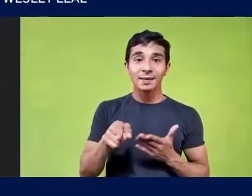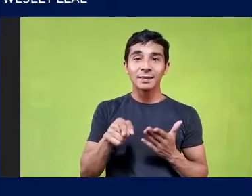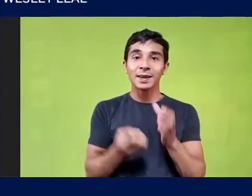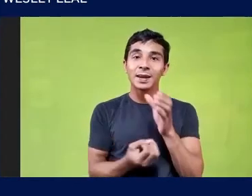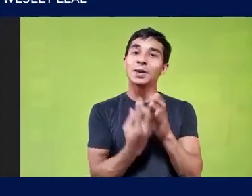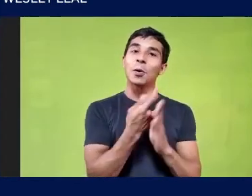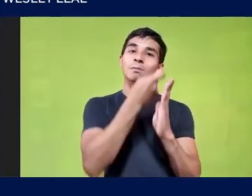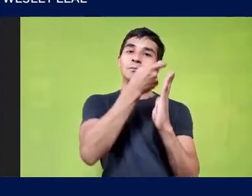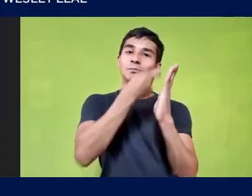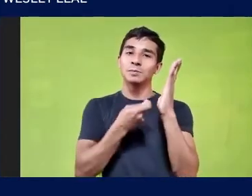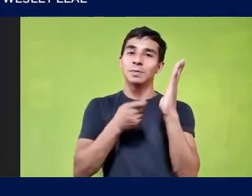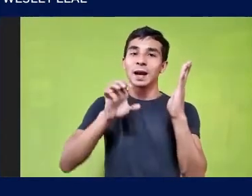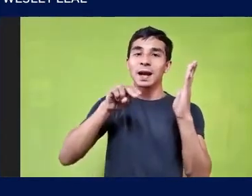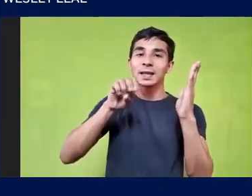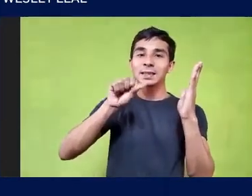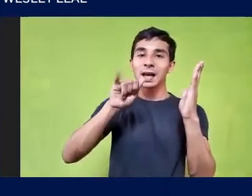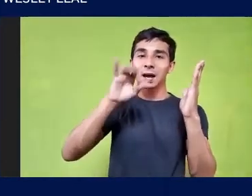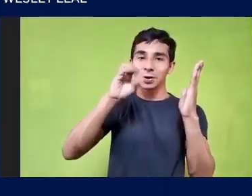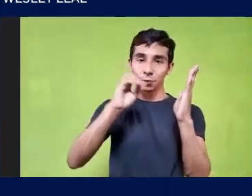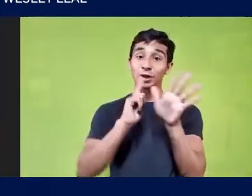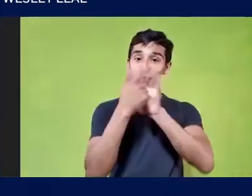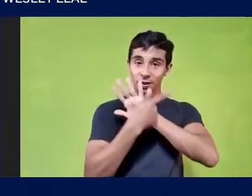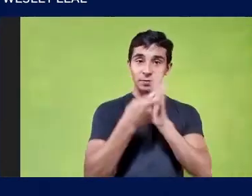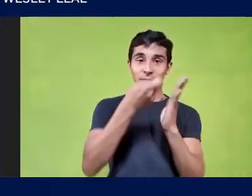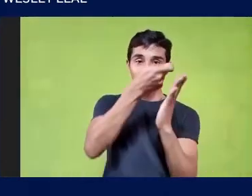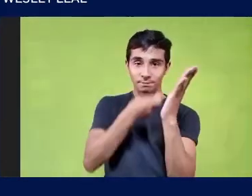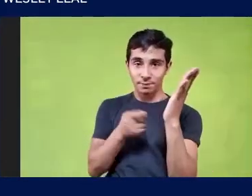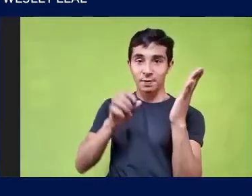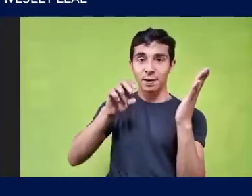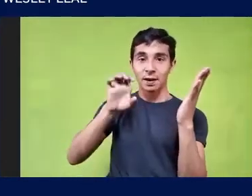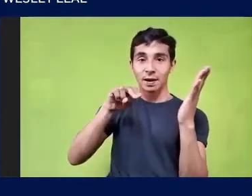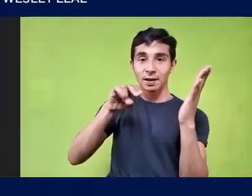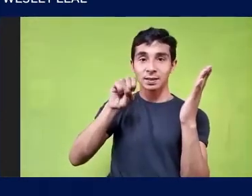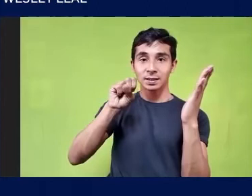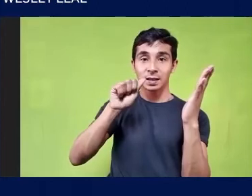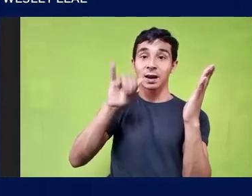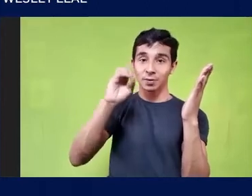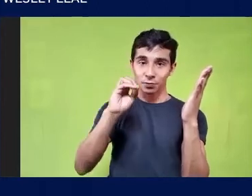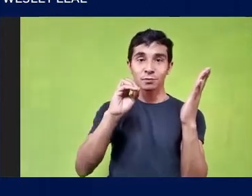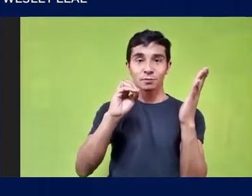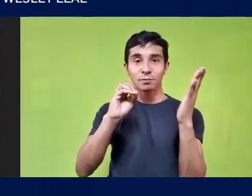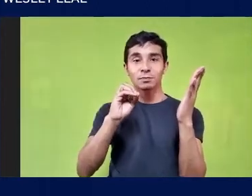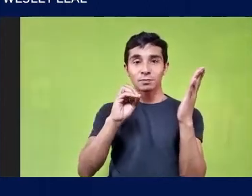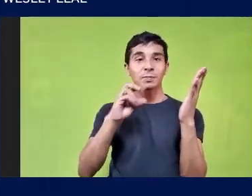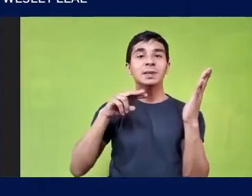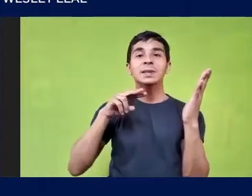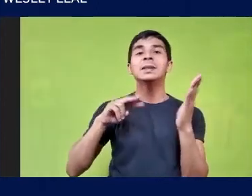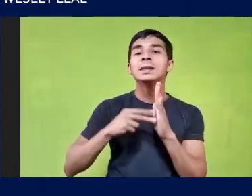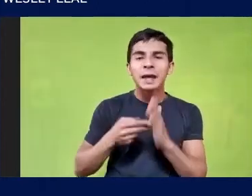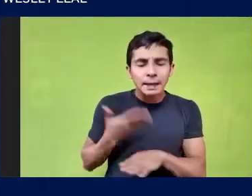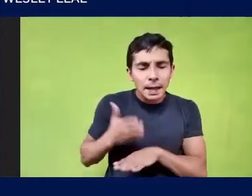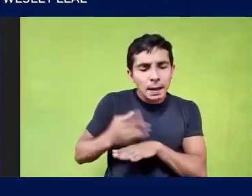Ele que Abriu Essa possibilidade Da gente Ser ensaiando Ensaísta Esse jeito